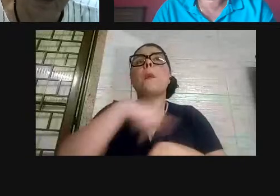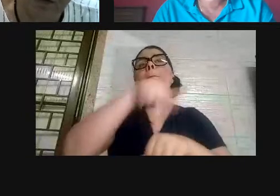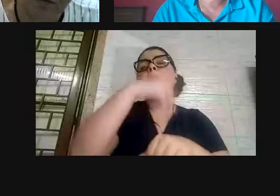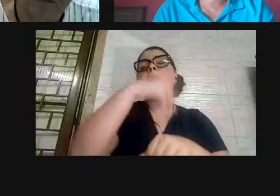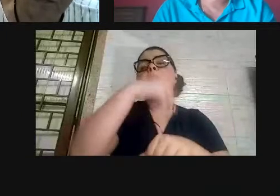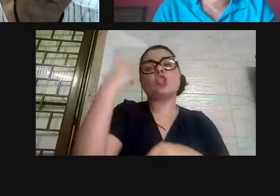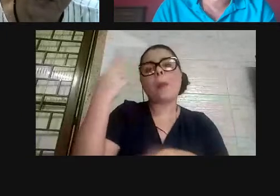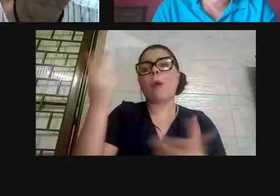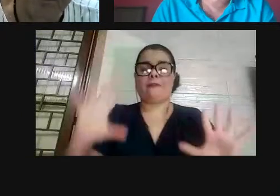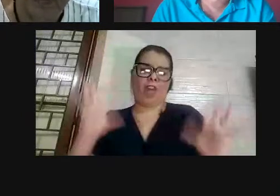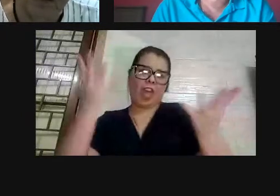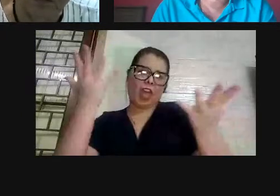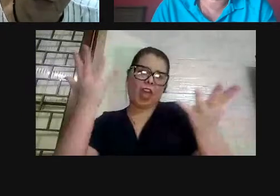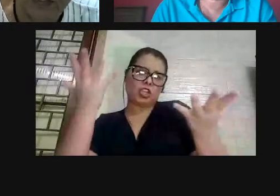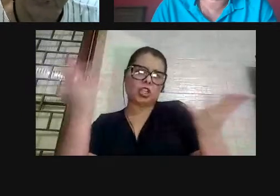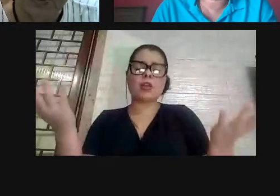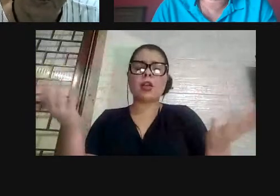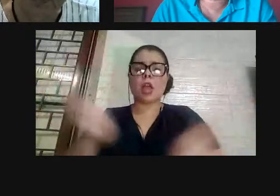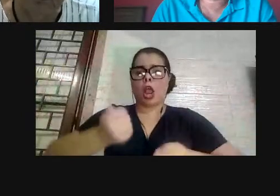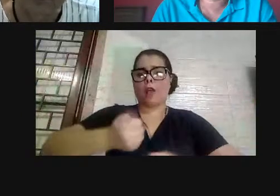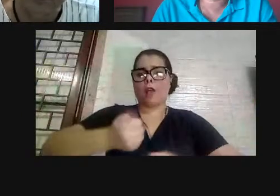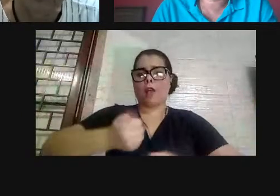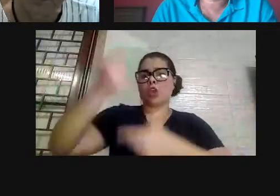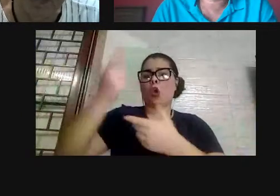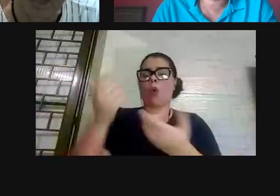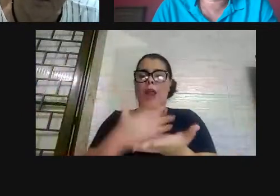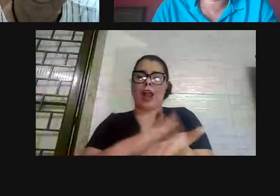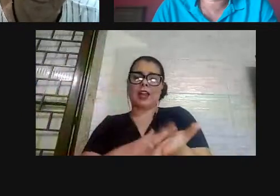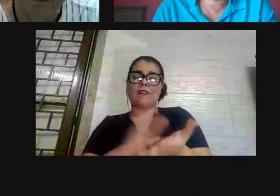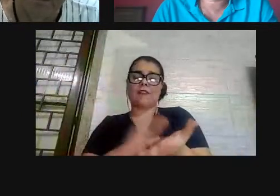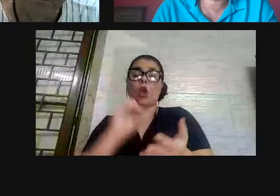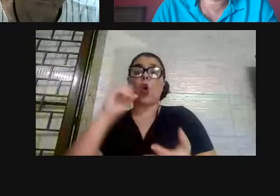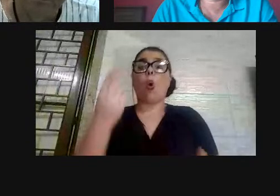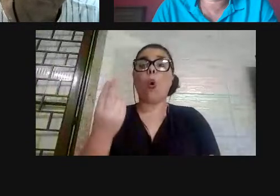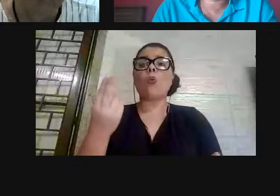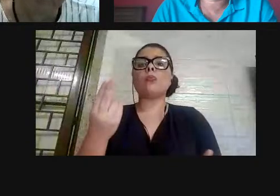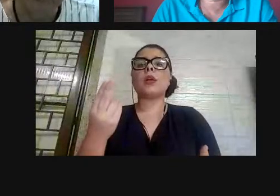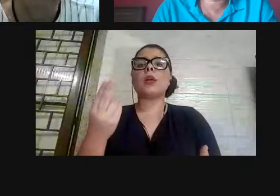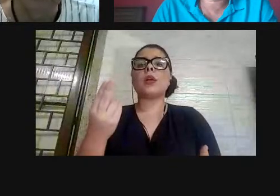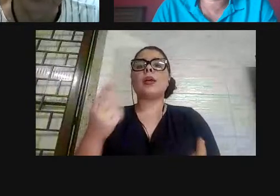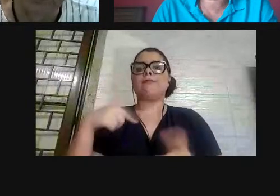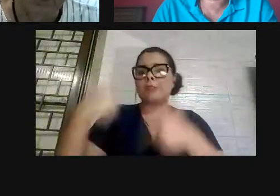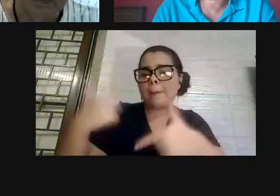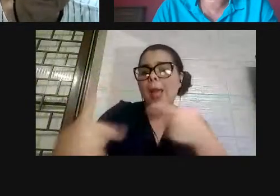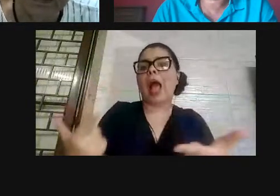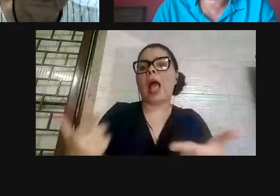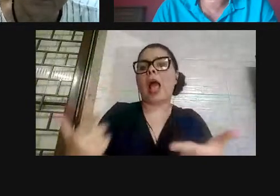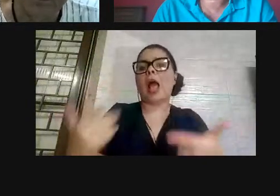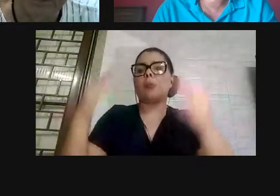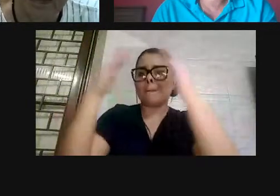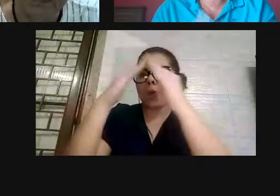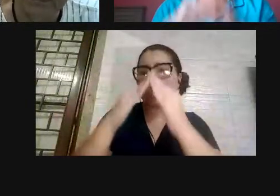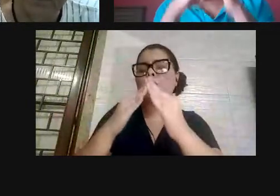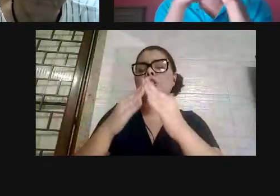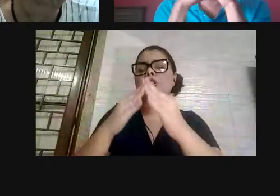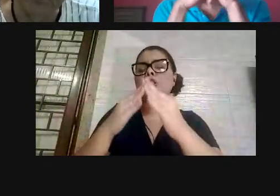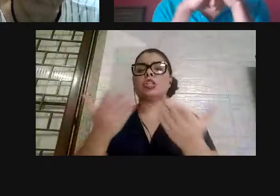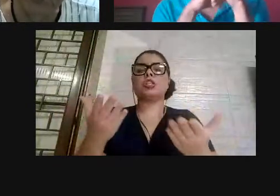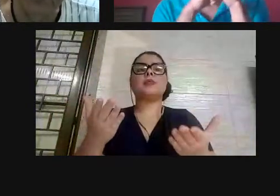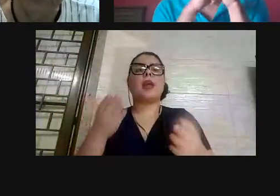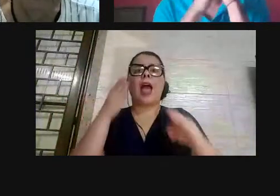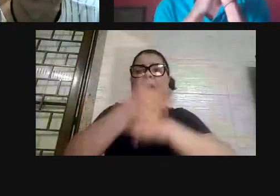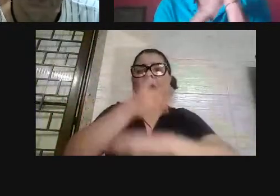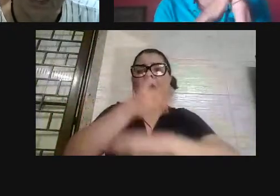réveillon, carnaval, ou vamos discutir emprego, moradia, condição de trabalho, ou vamos discutir acesso, permanência,